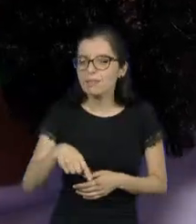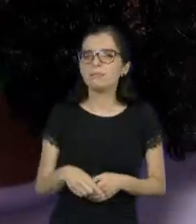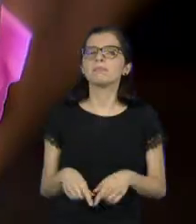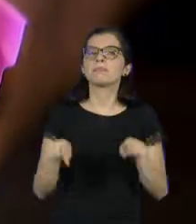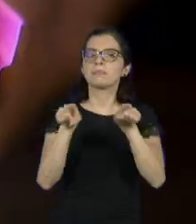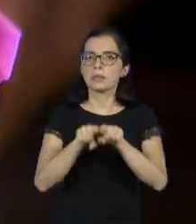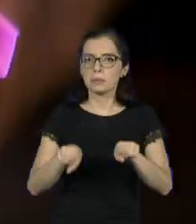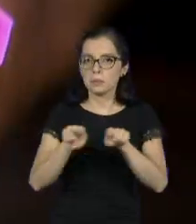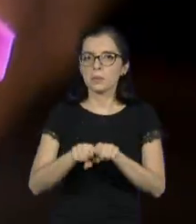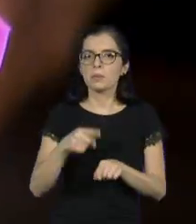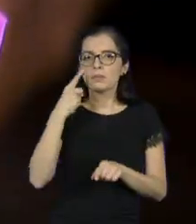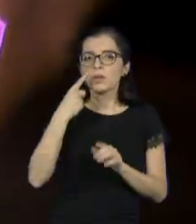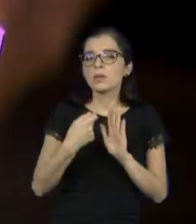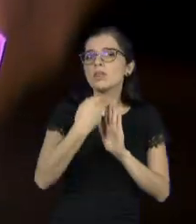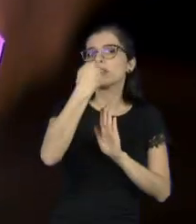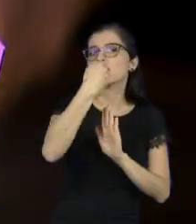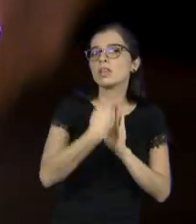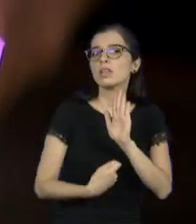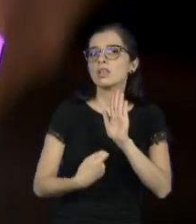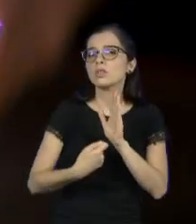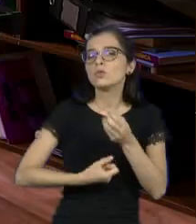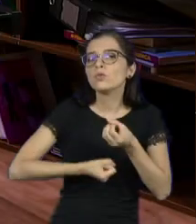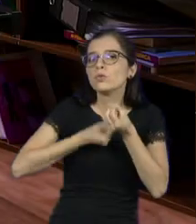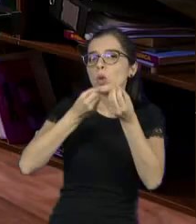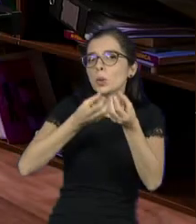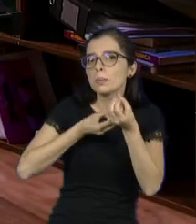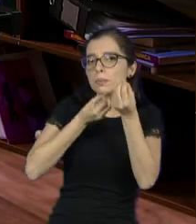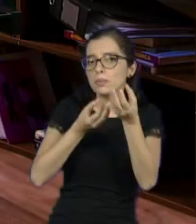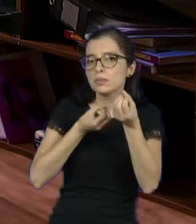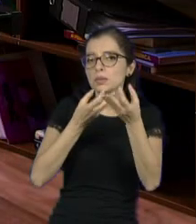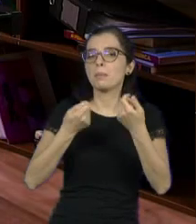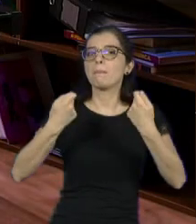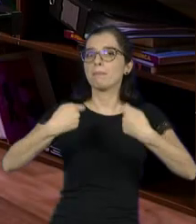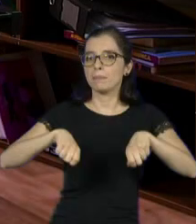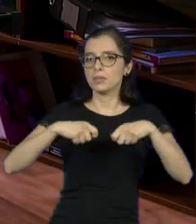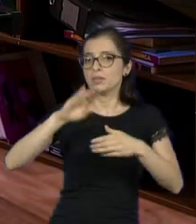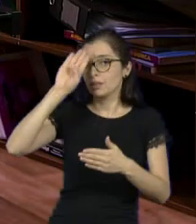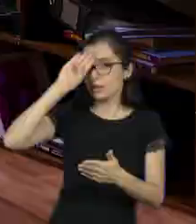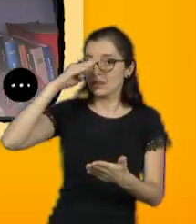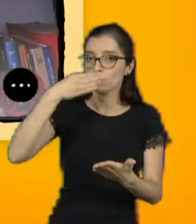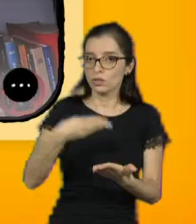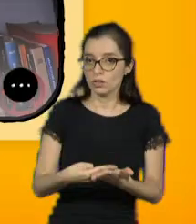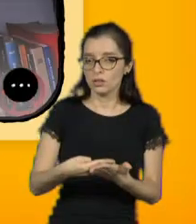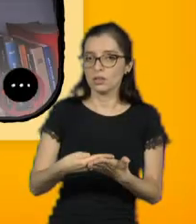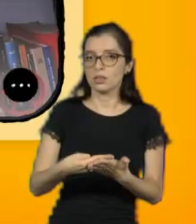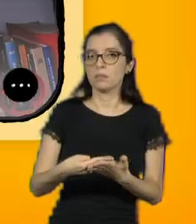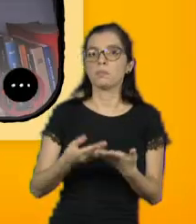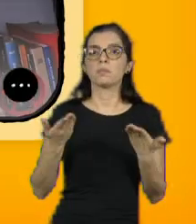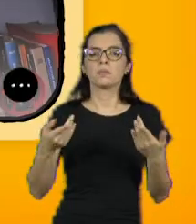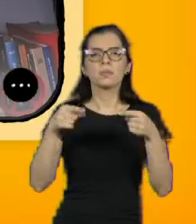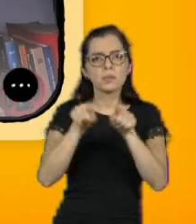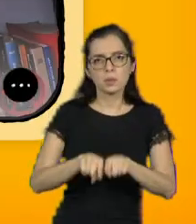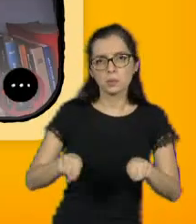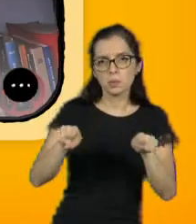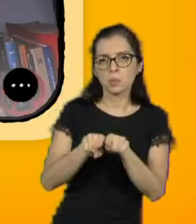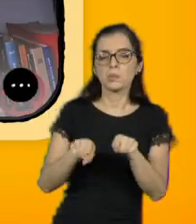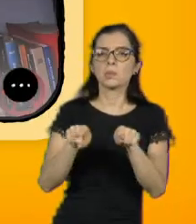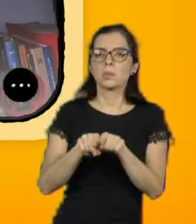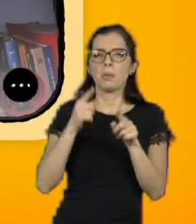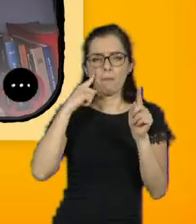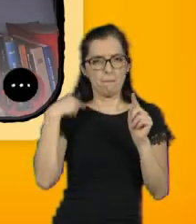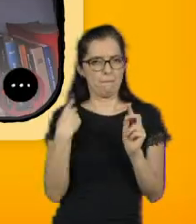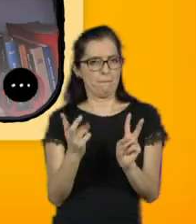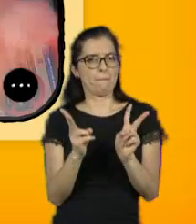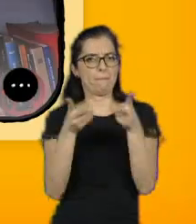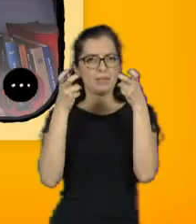passou a informação. É importante checar a credibilidade nesses dois aspectos. O segundo é a gente perceber se a informação que